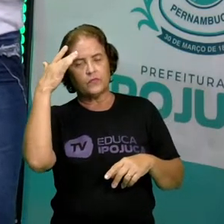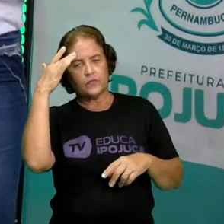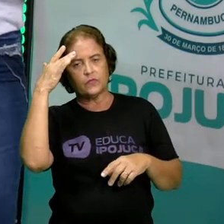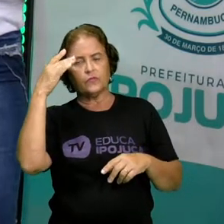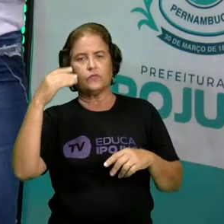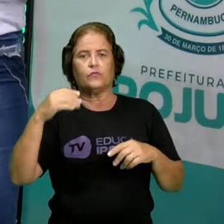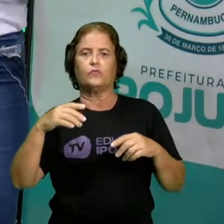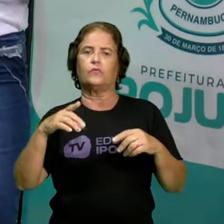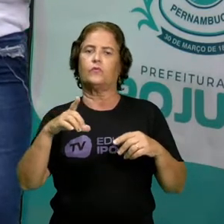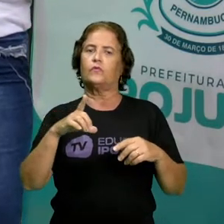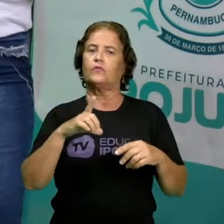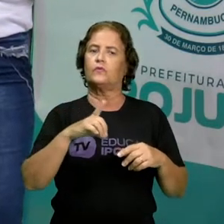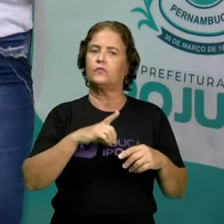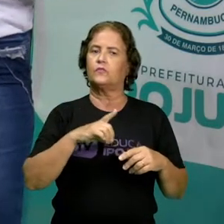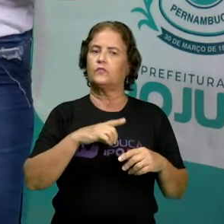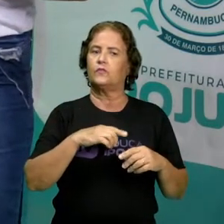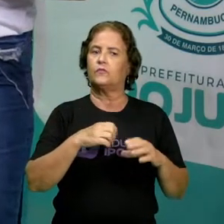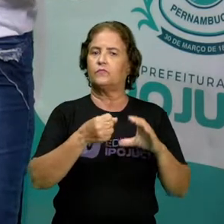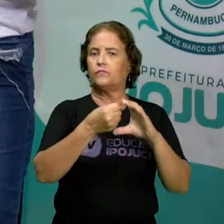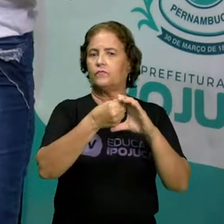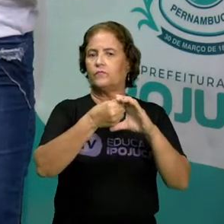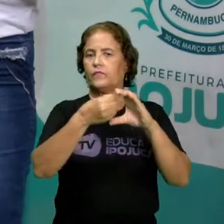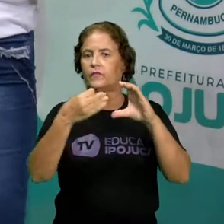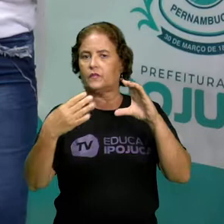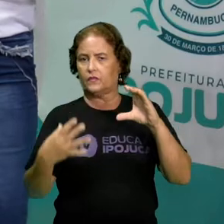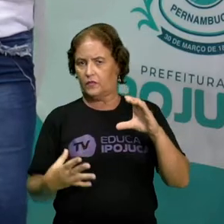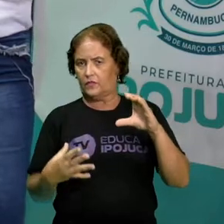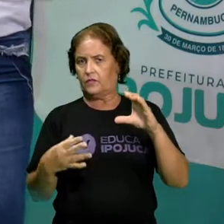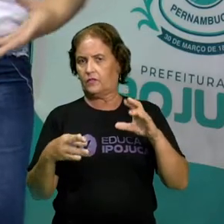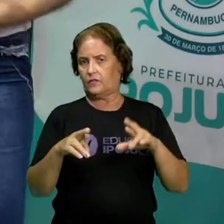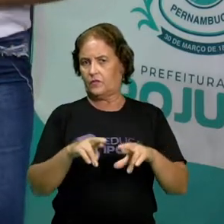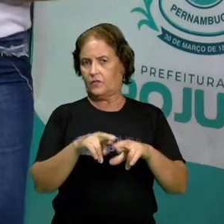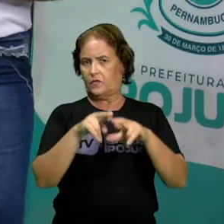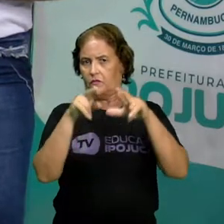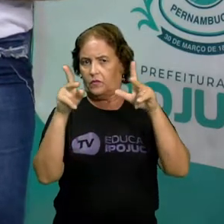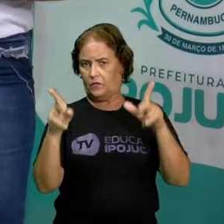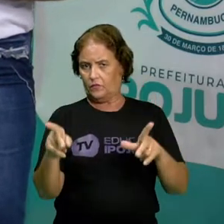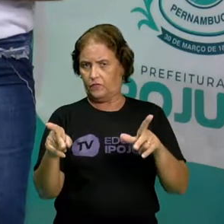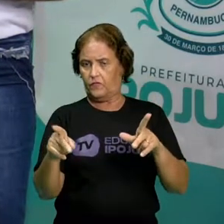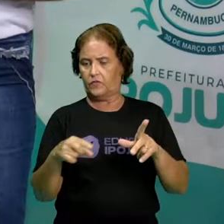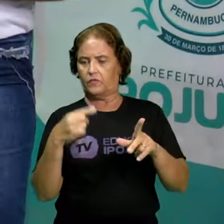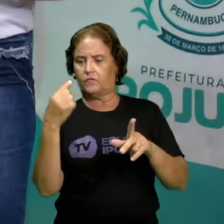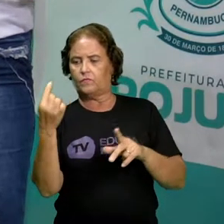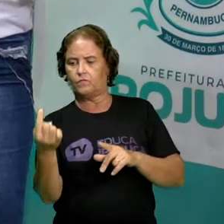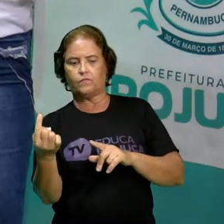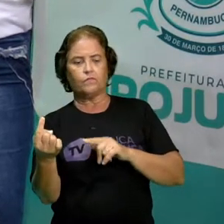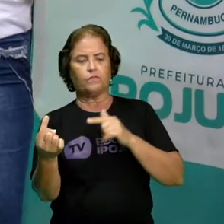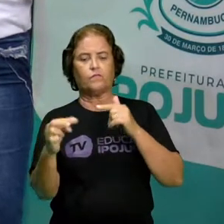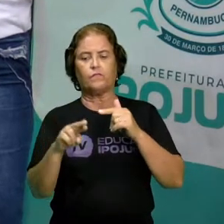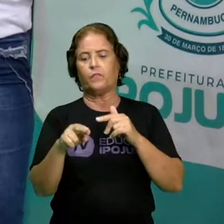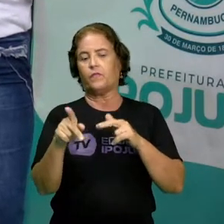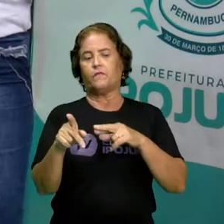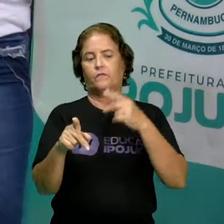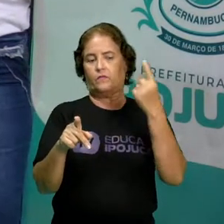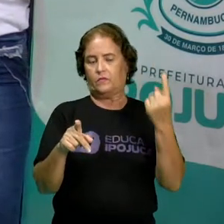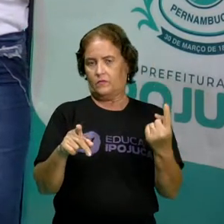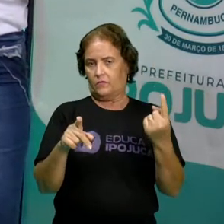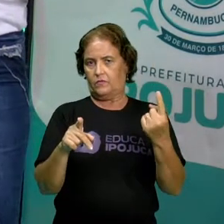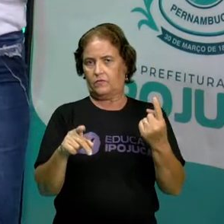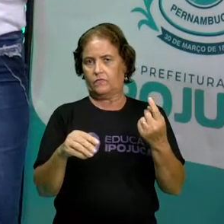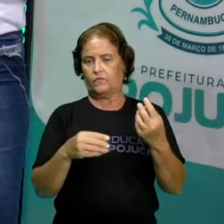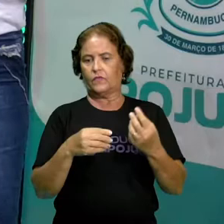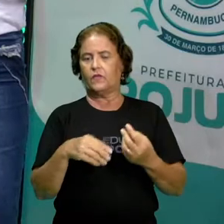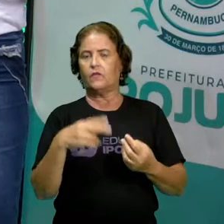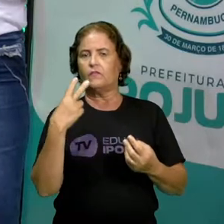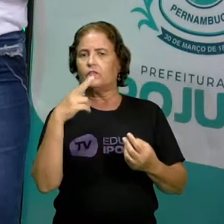possuem características bem diferentes umas dos outros? Como vocês observaram lá na